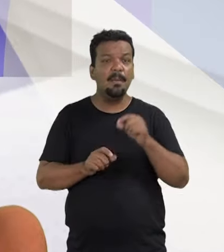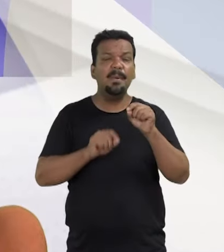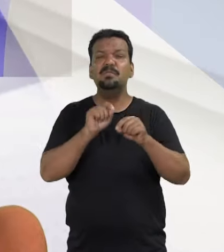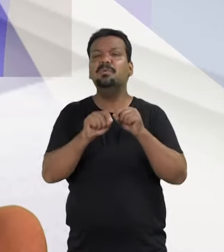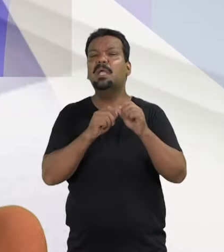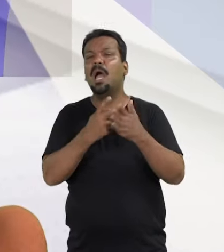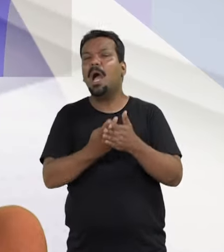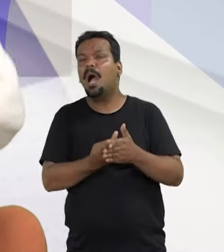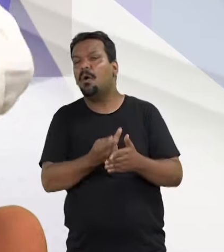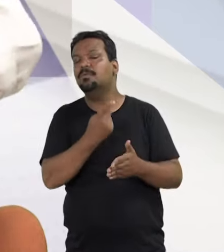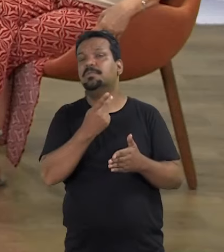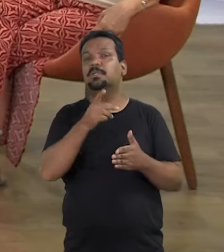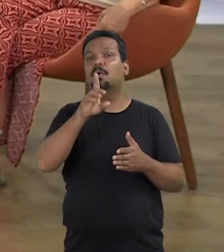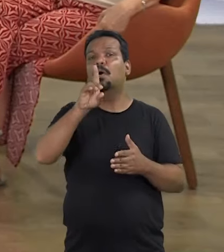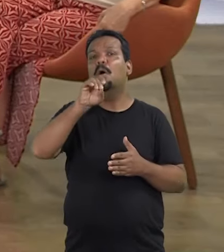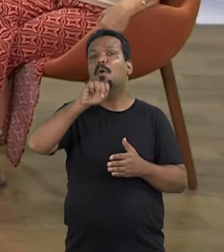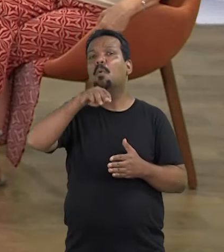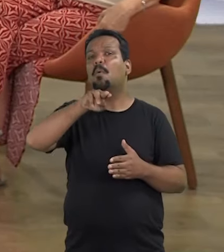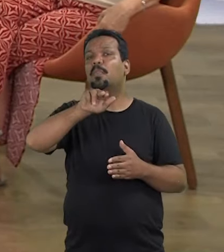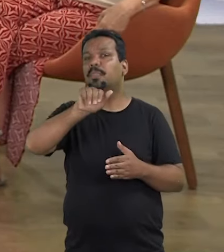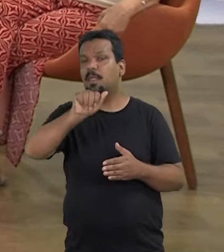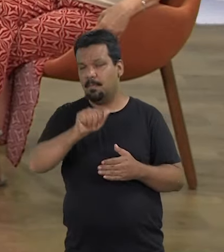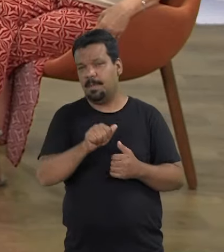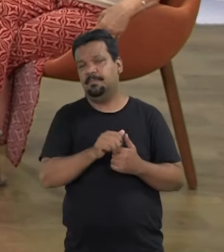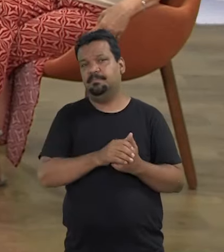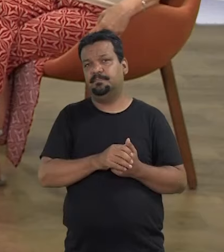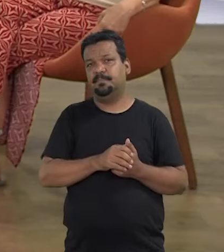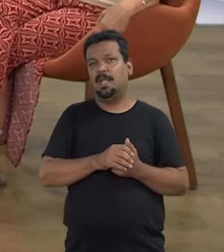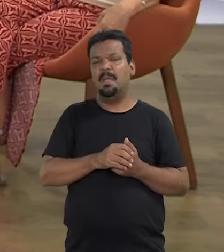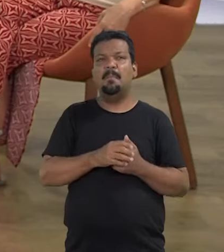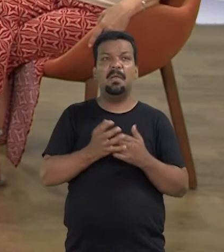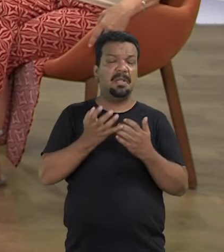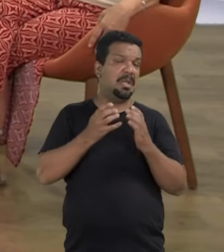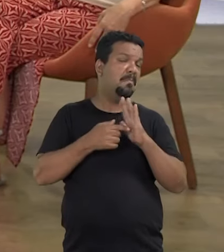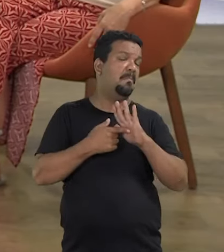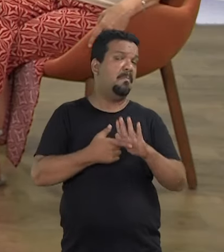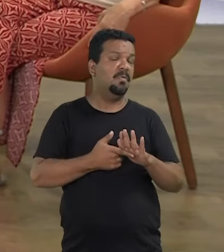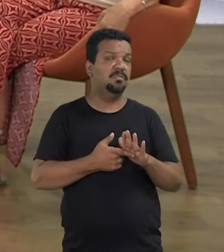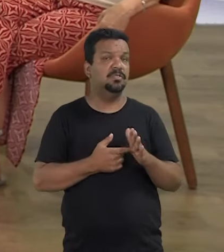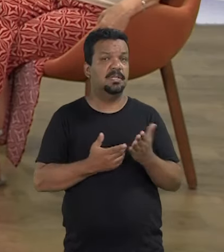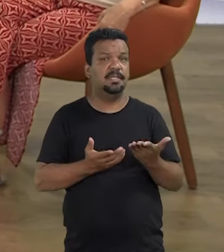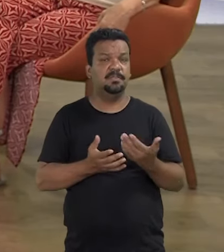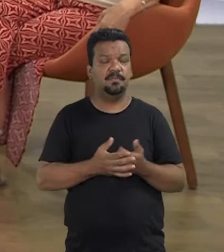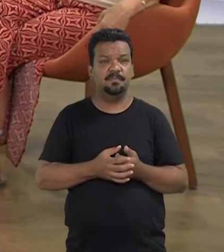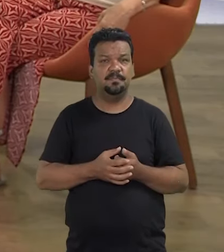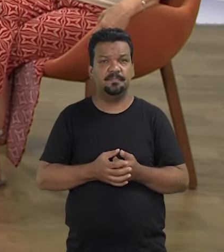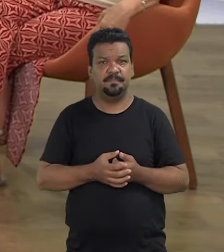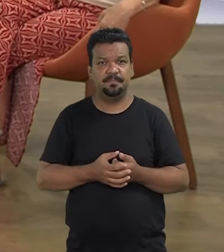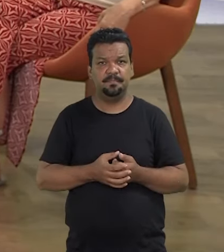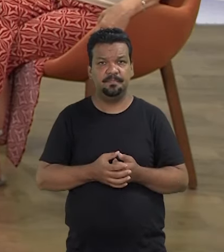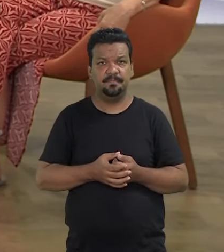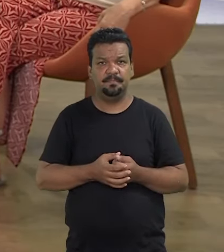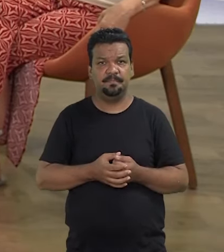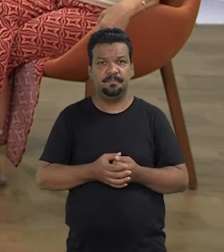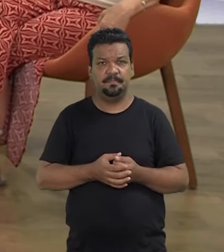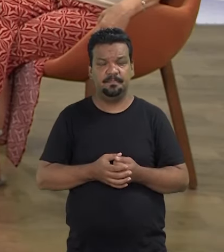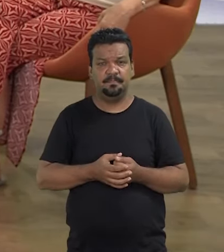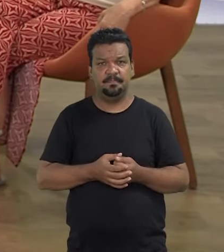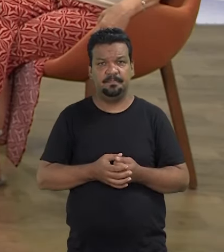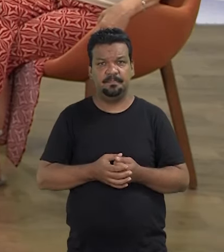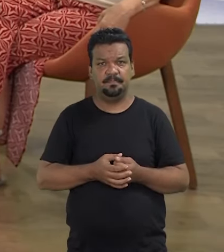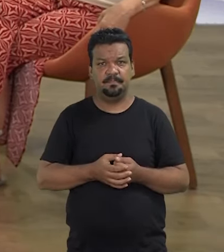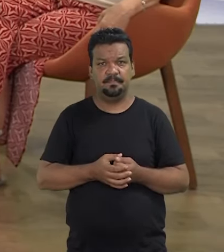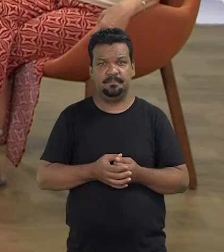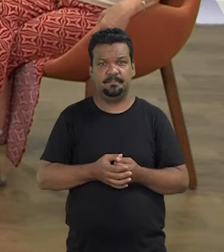que aconteceu com Dilma? Porque se eu falar com Angela, eu vou demorar muito, mas eu quis mostrar isso para a gente ler. O que aconteceu